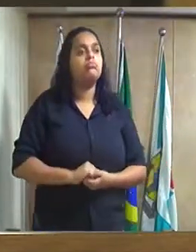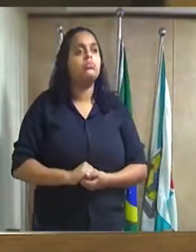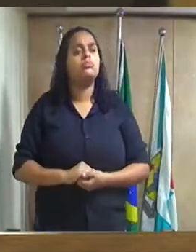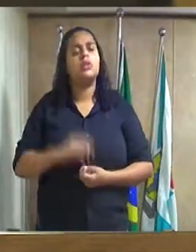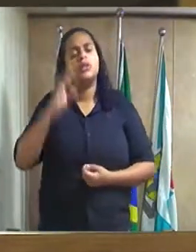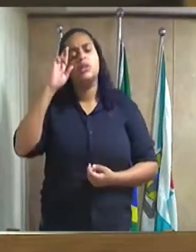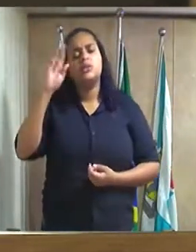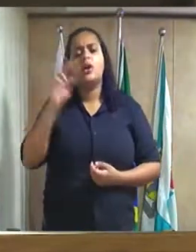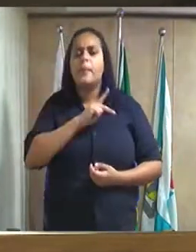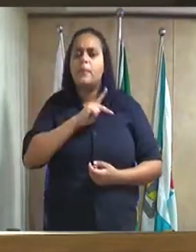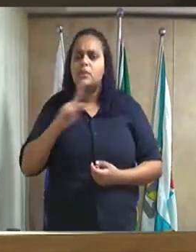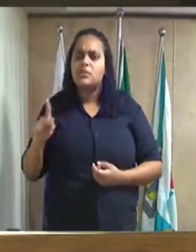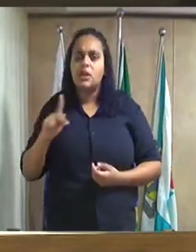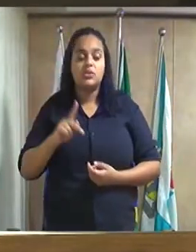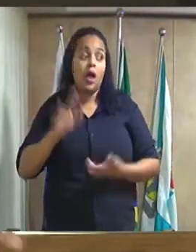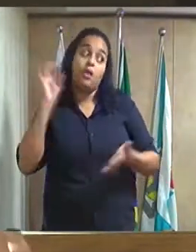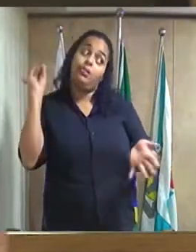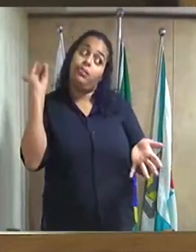na verdade